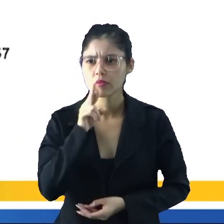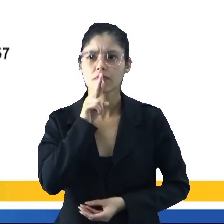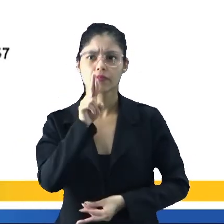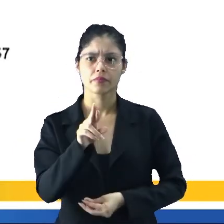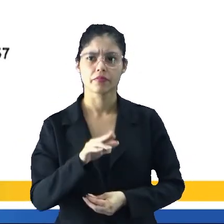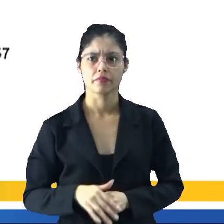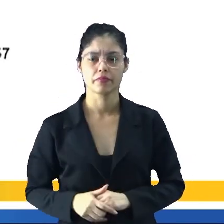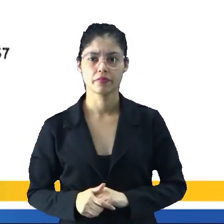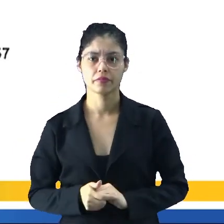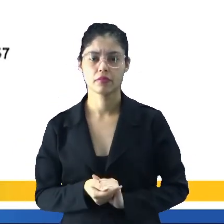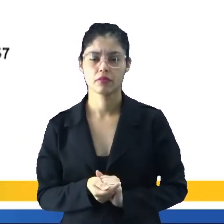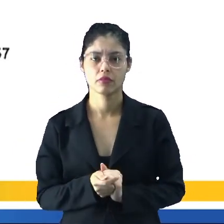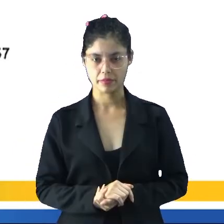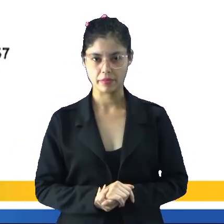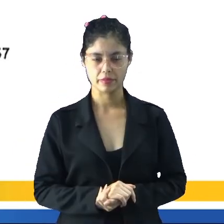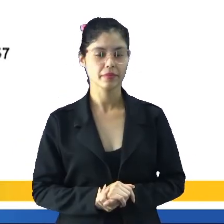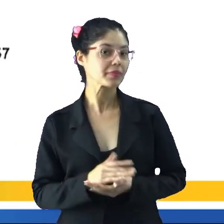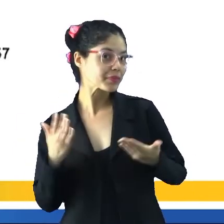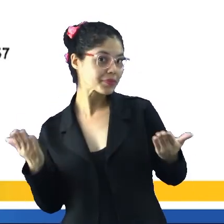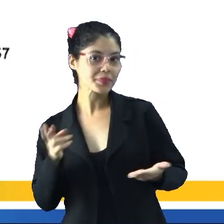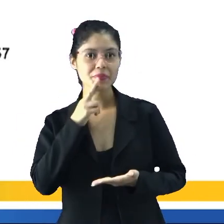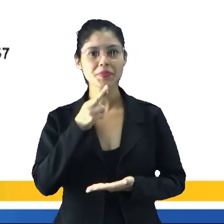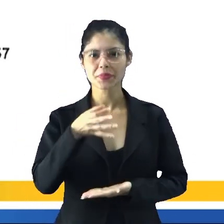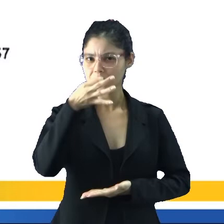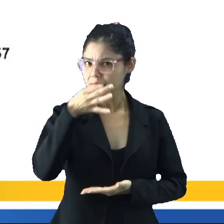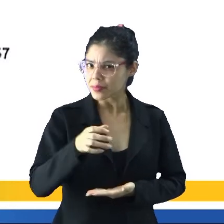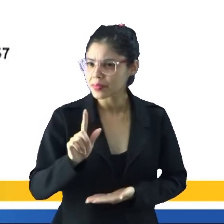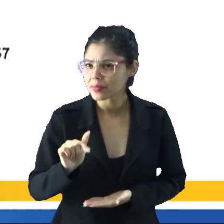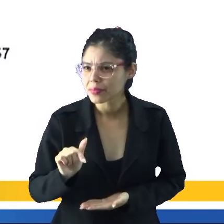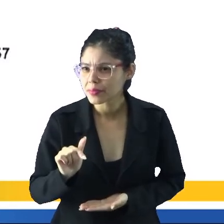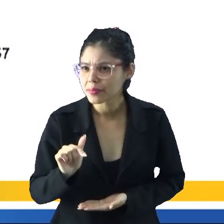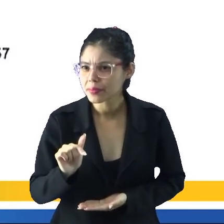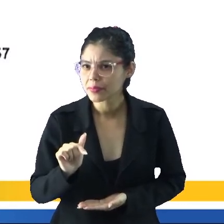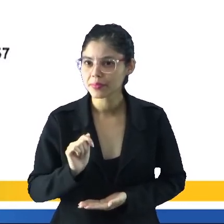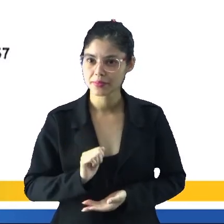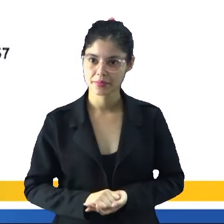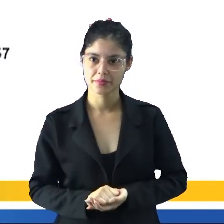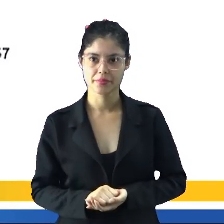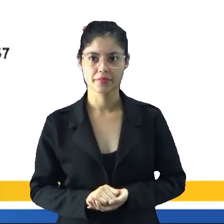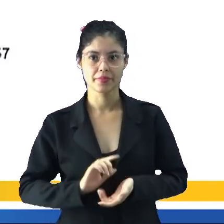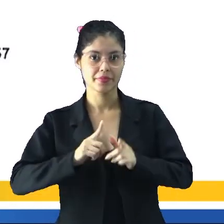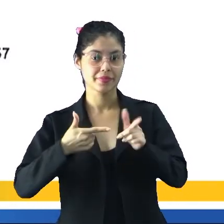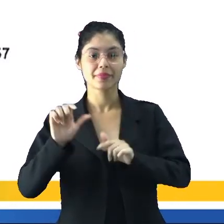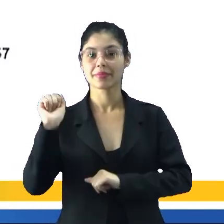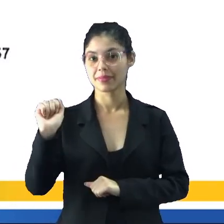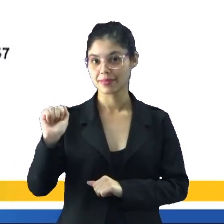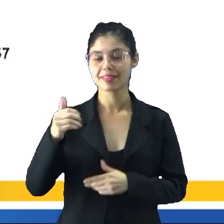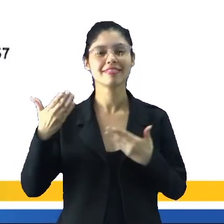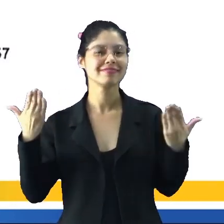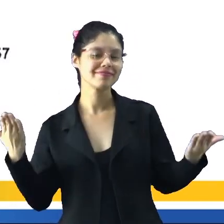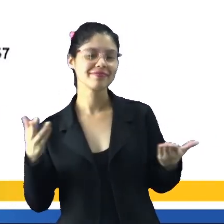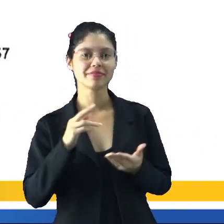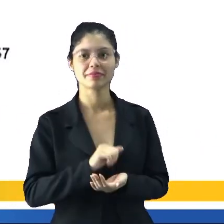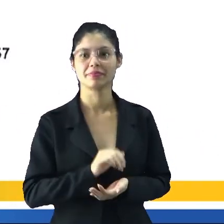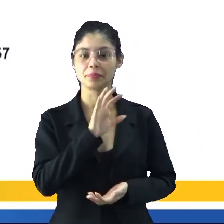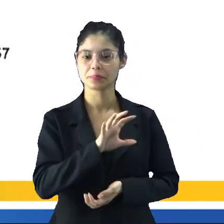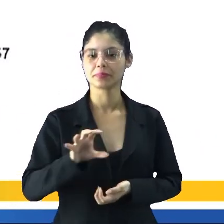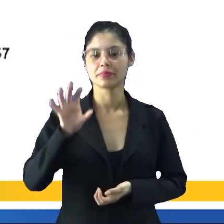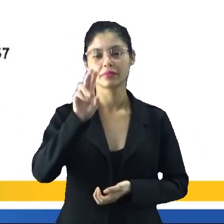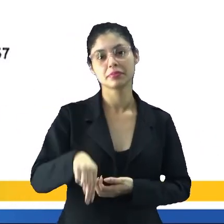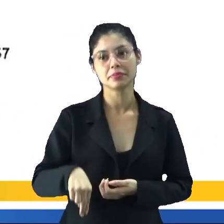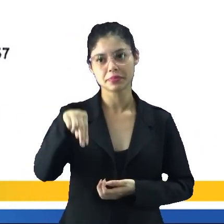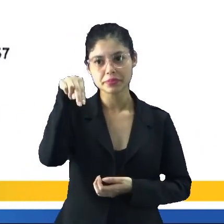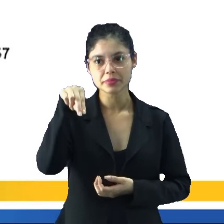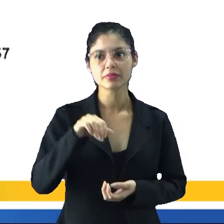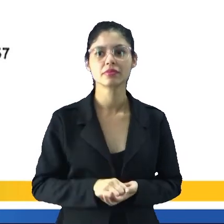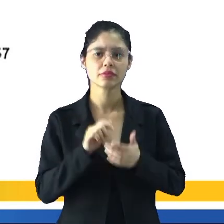pouquinho na resposta. E a resposta é... A letra A, né, a região norte,